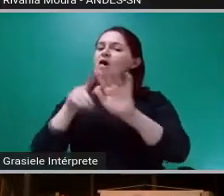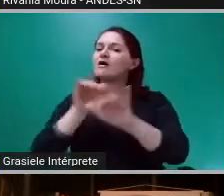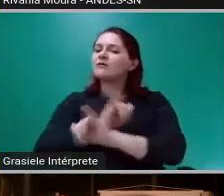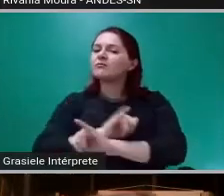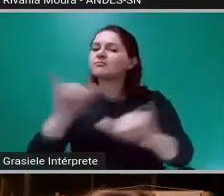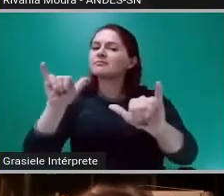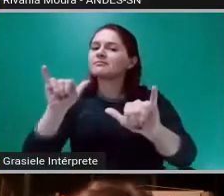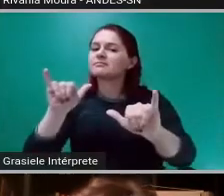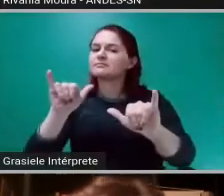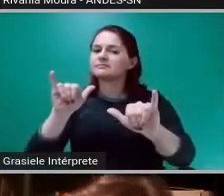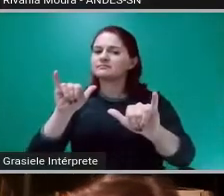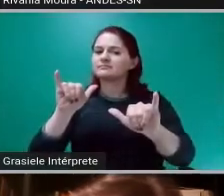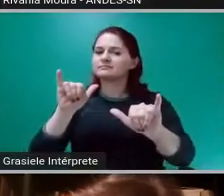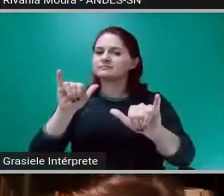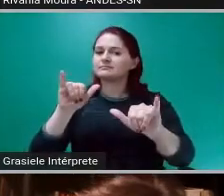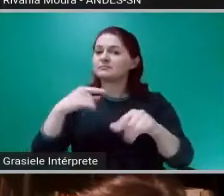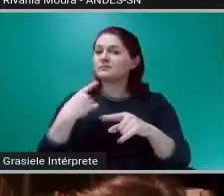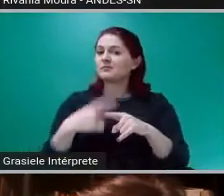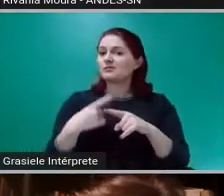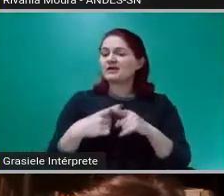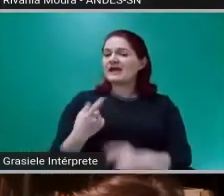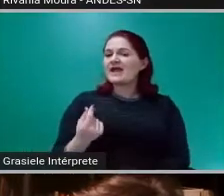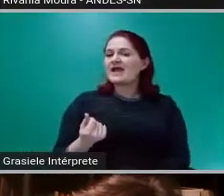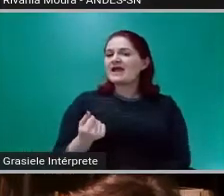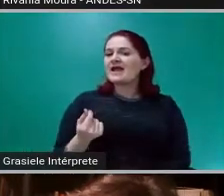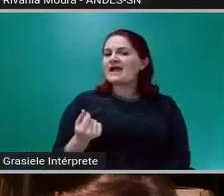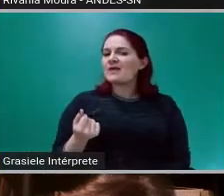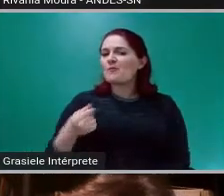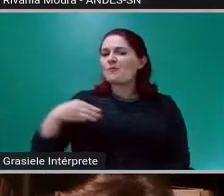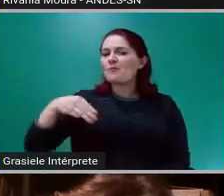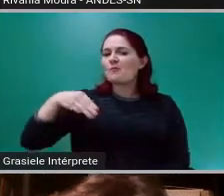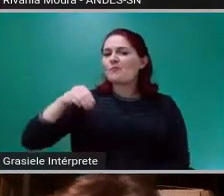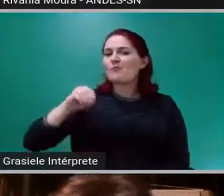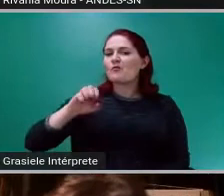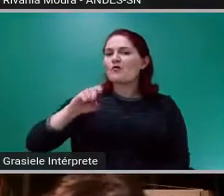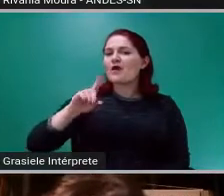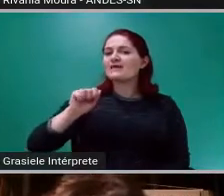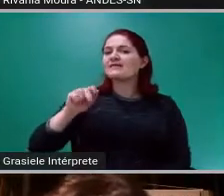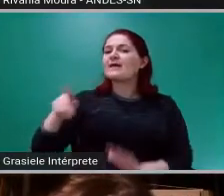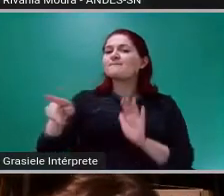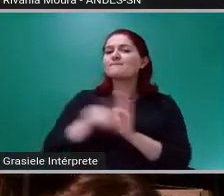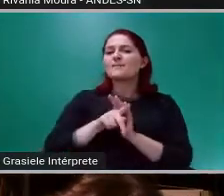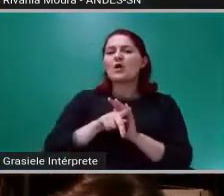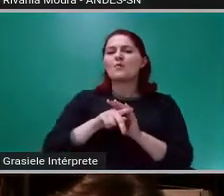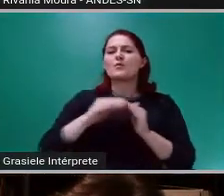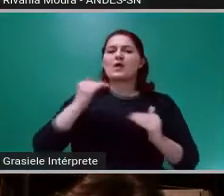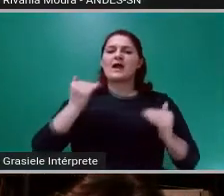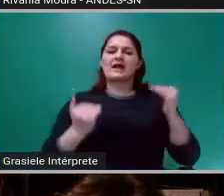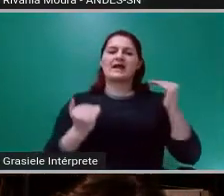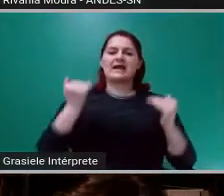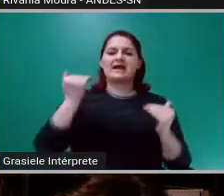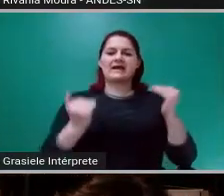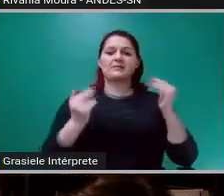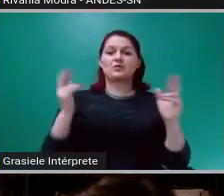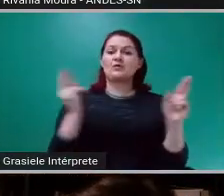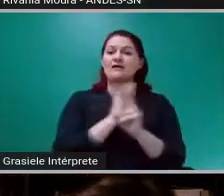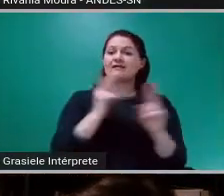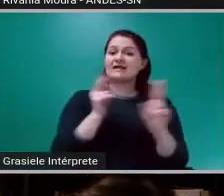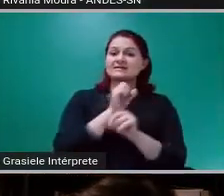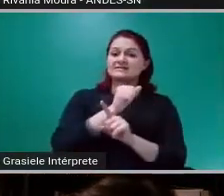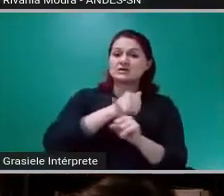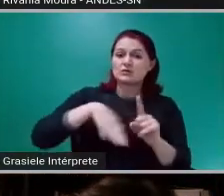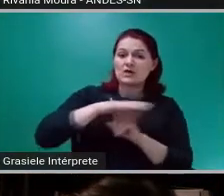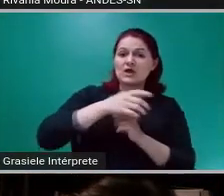moeda é uma condensação das relações econômicas, sociais e políticas em